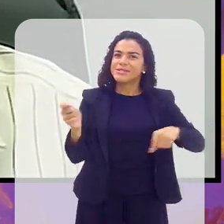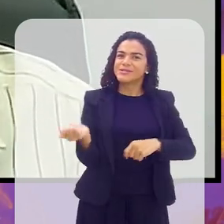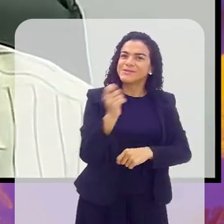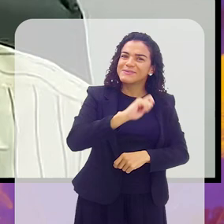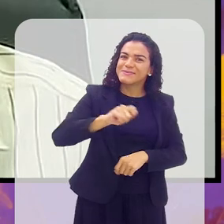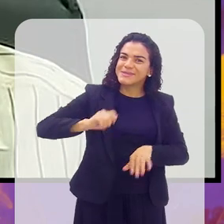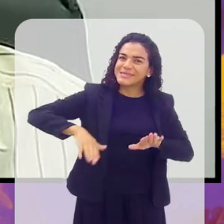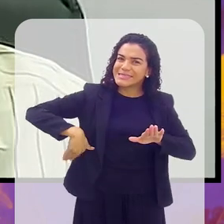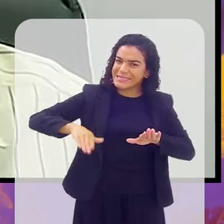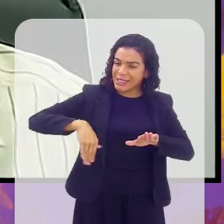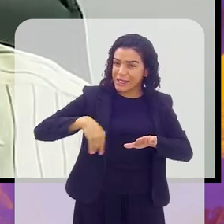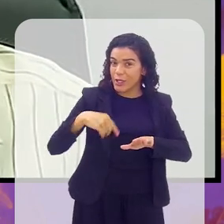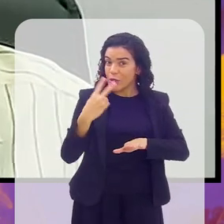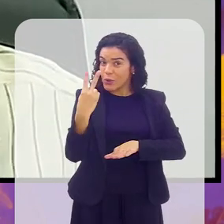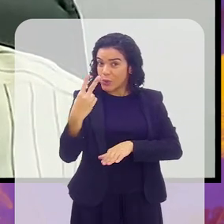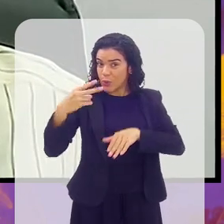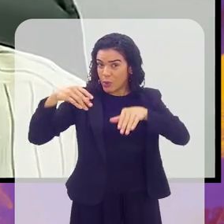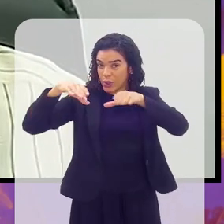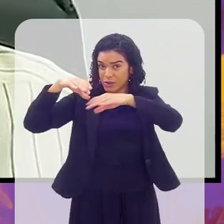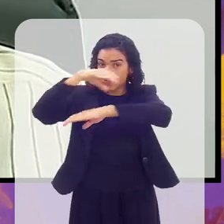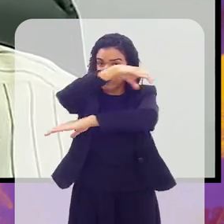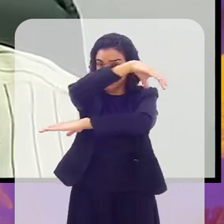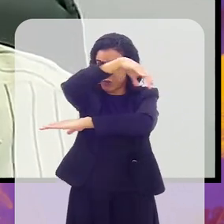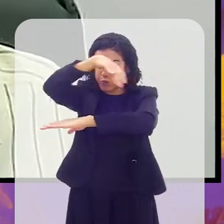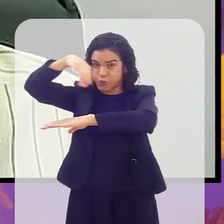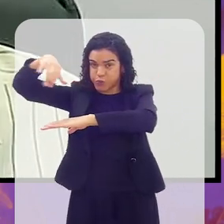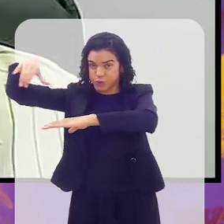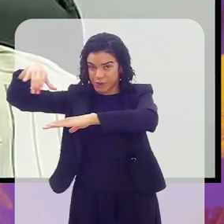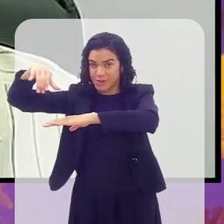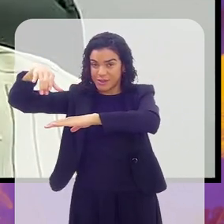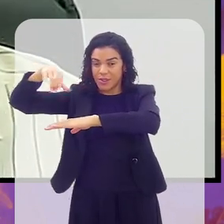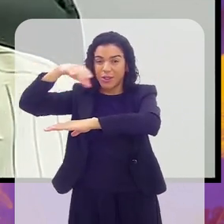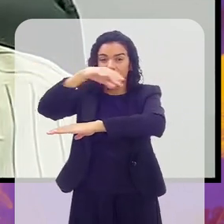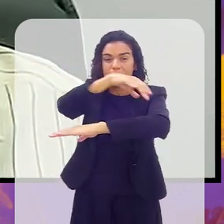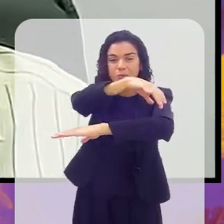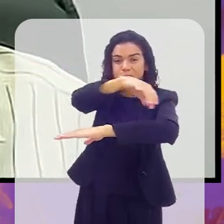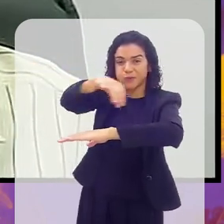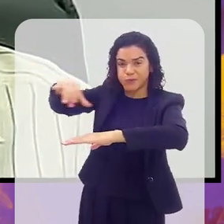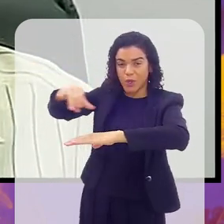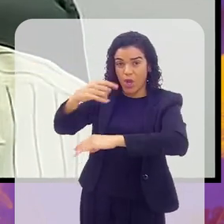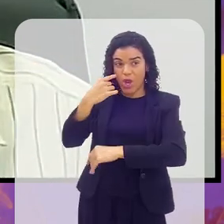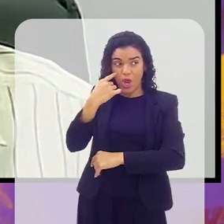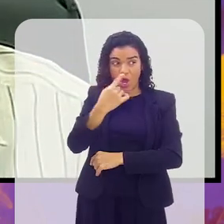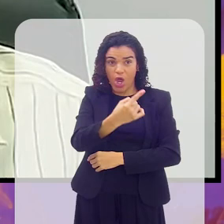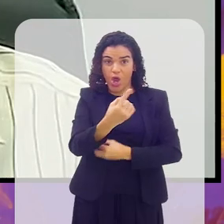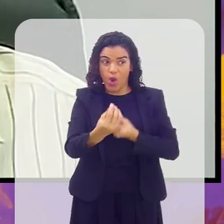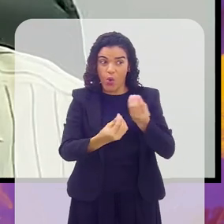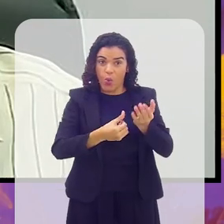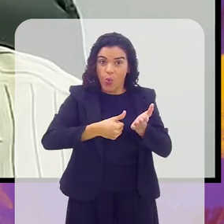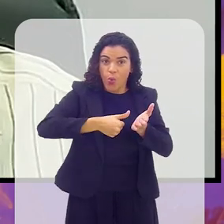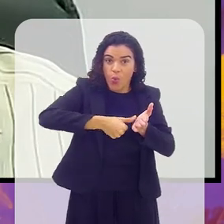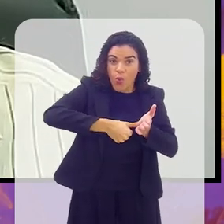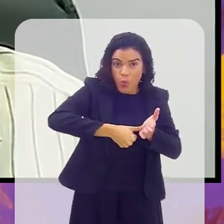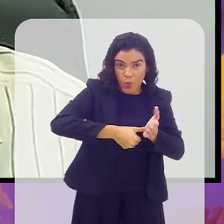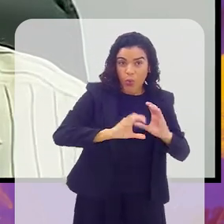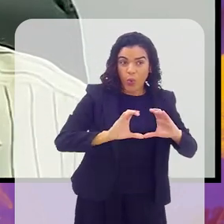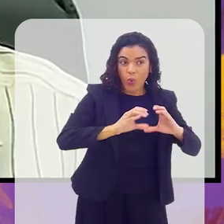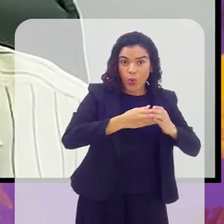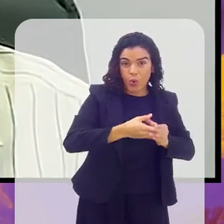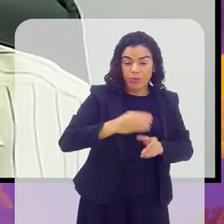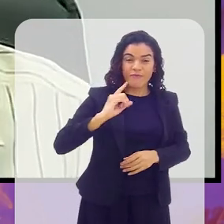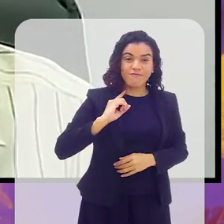Coisas cobertas. Então, quando um clube, na dimensão do Flamengo, coloca na sua